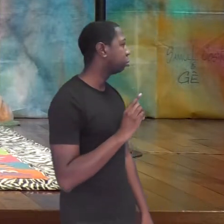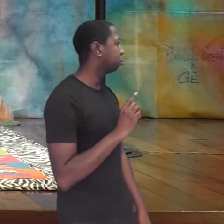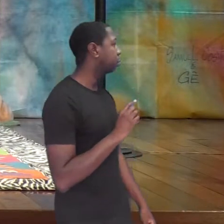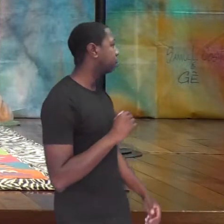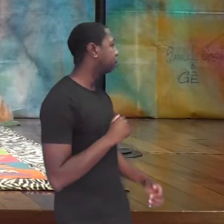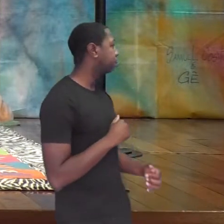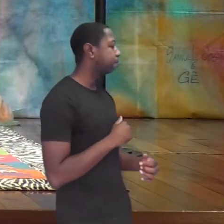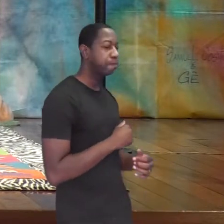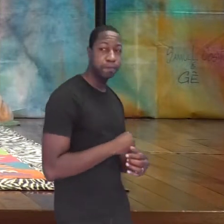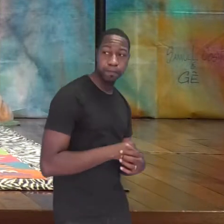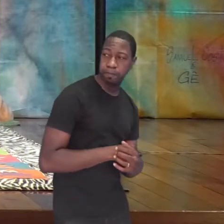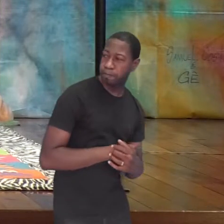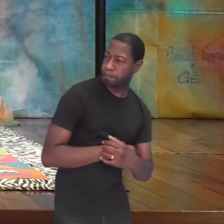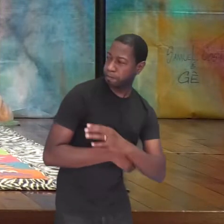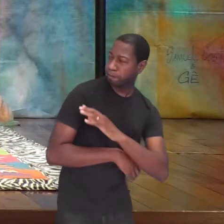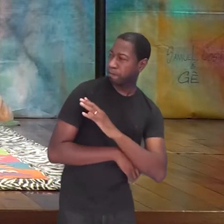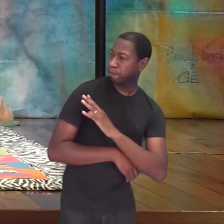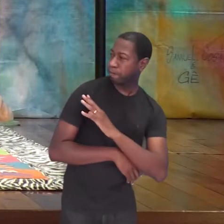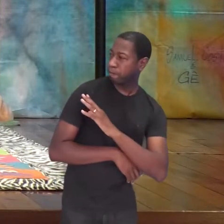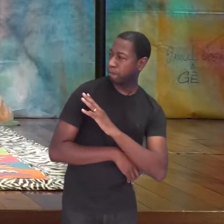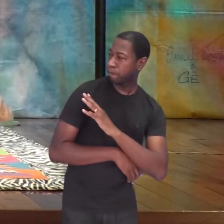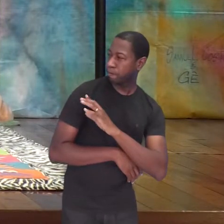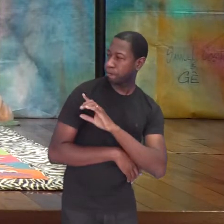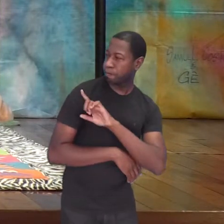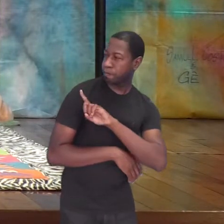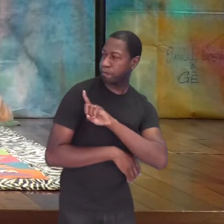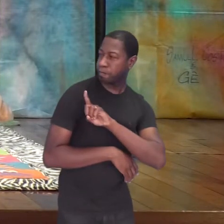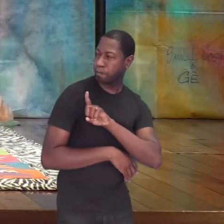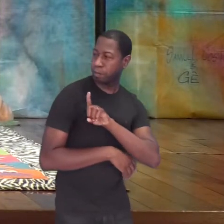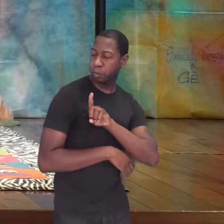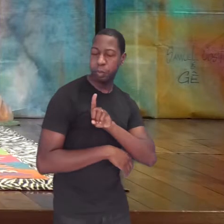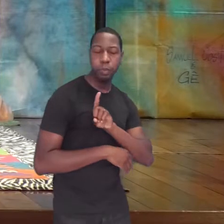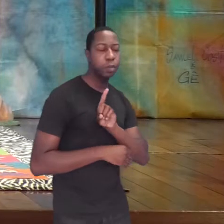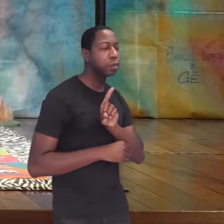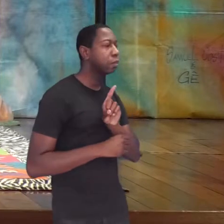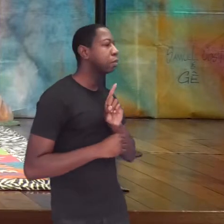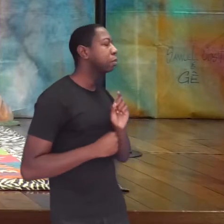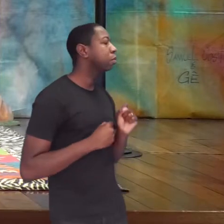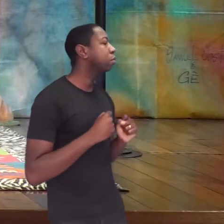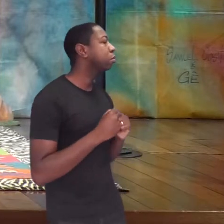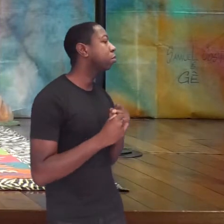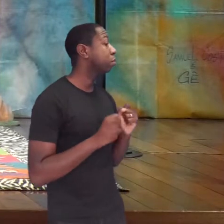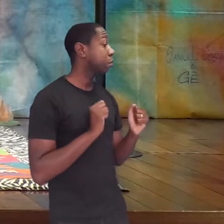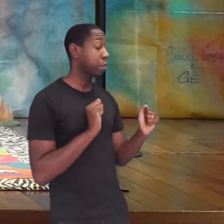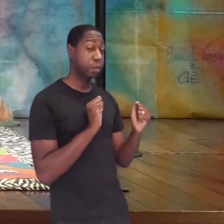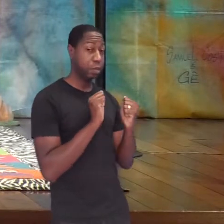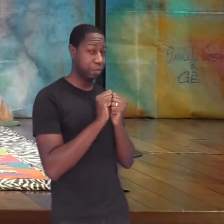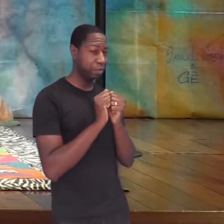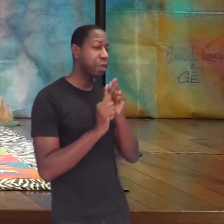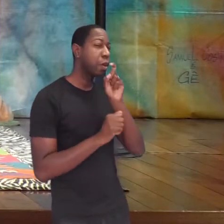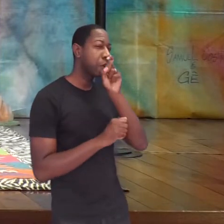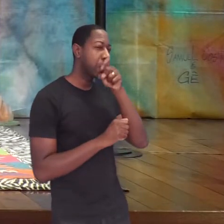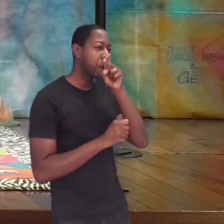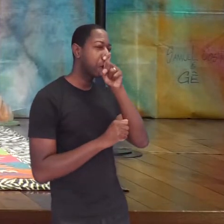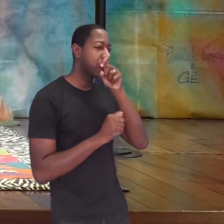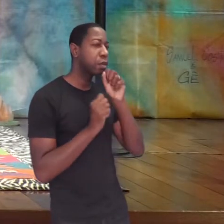todo o seu povoado e foi andando, sempre na companhia do seu papagaio.